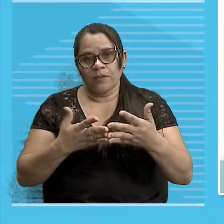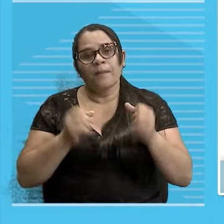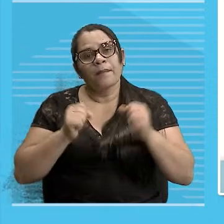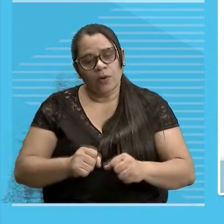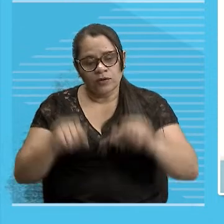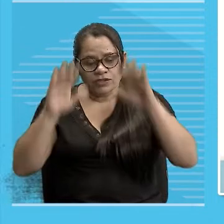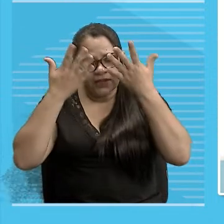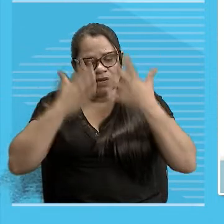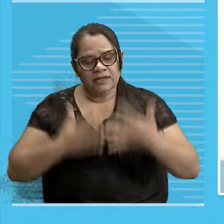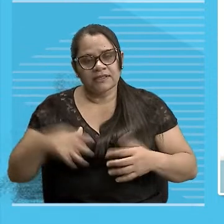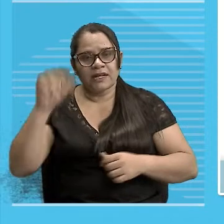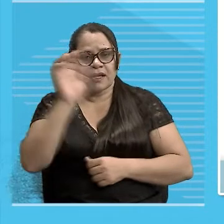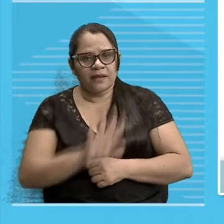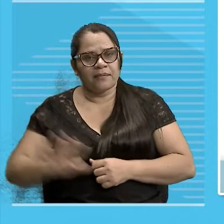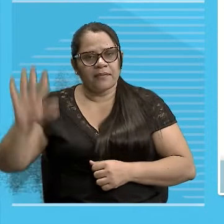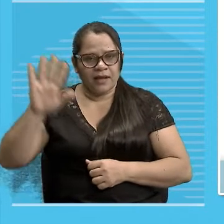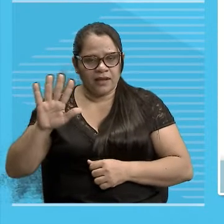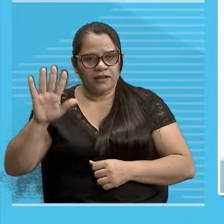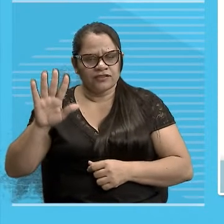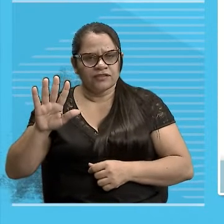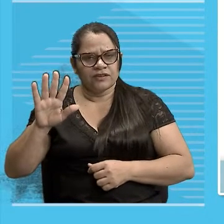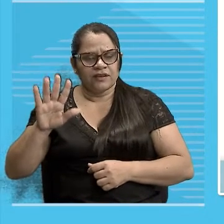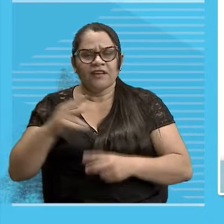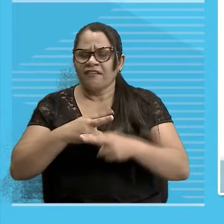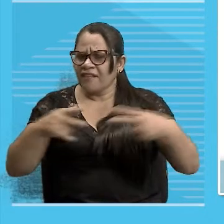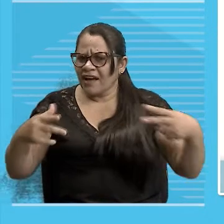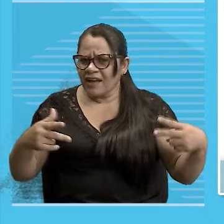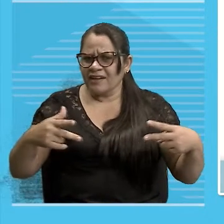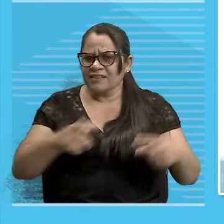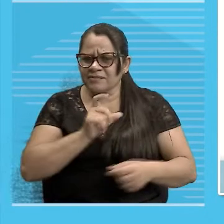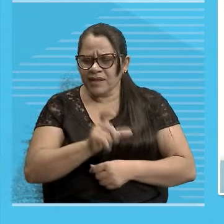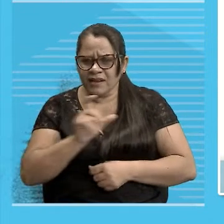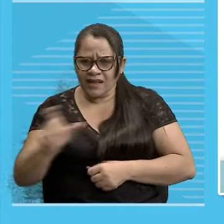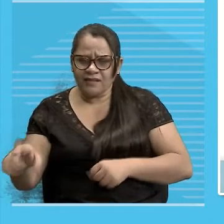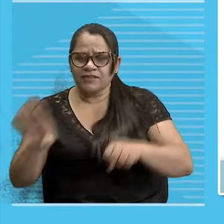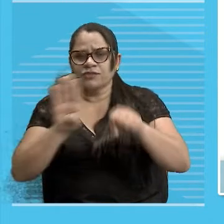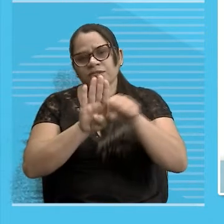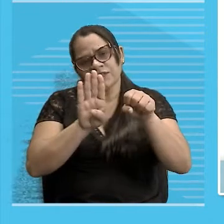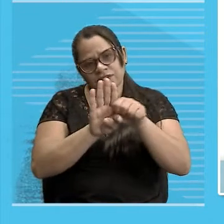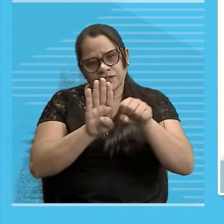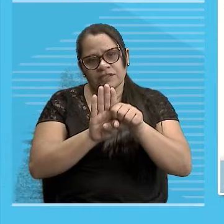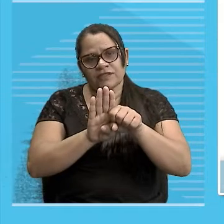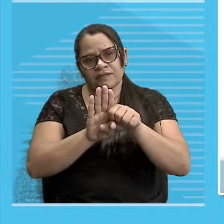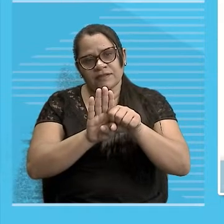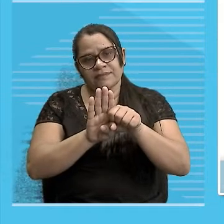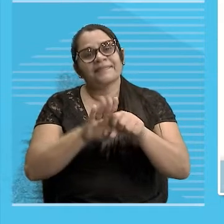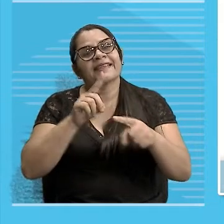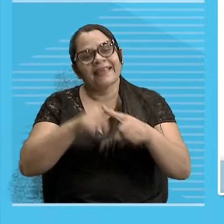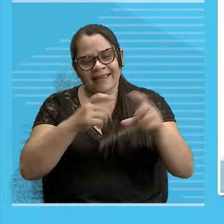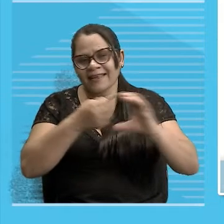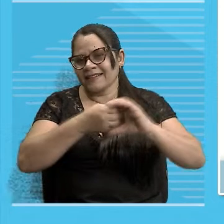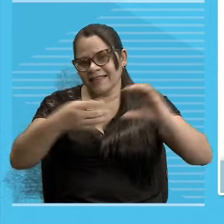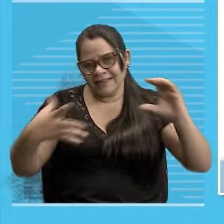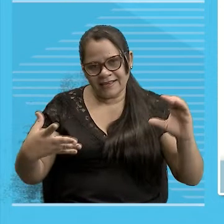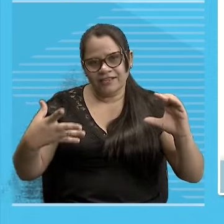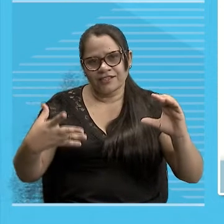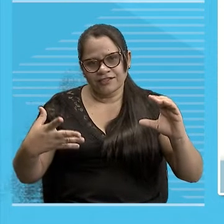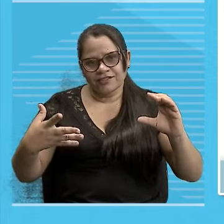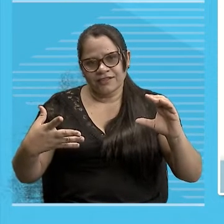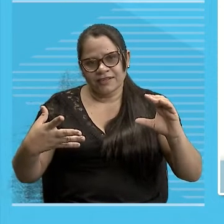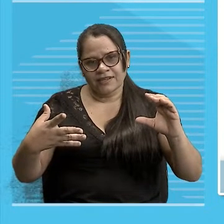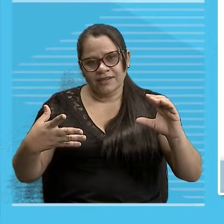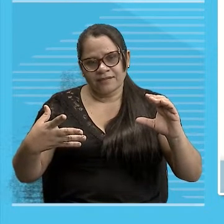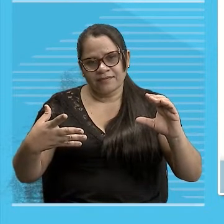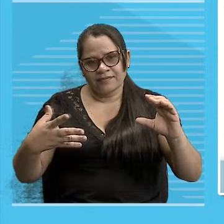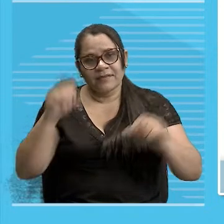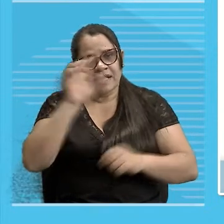essa imagem Várias palavras Vários substantivos Que podem caracterizar A situação Apresentada Você pode colocar